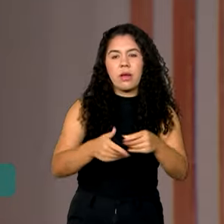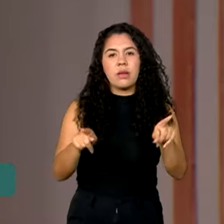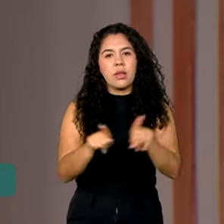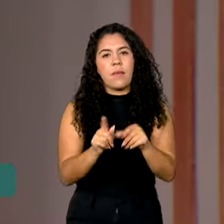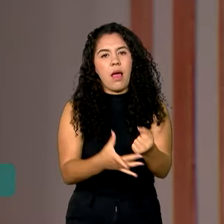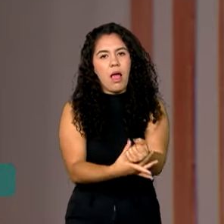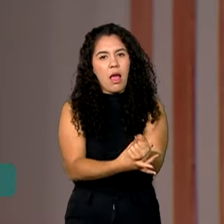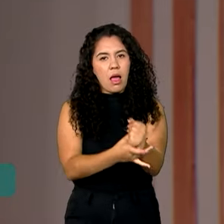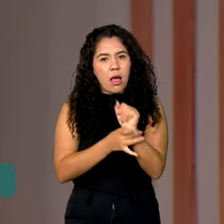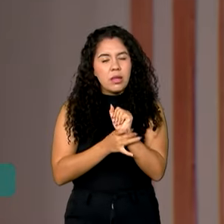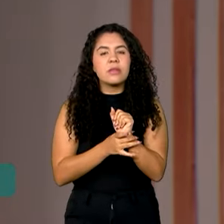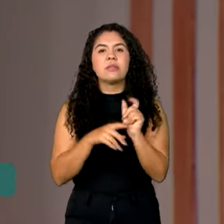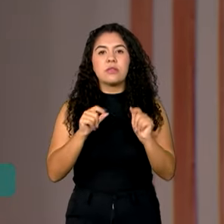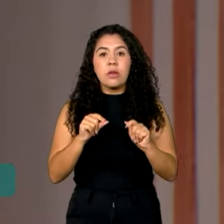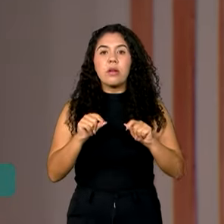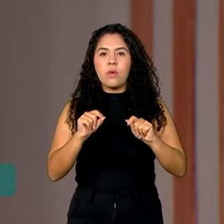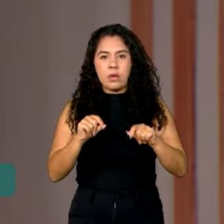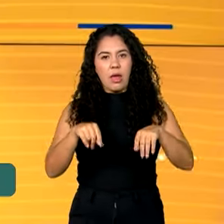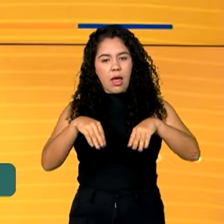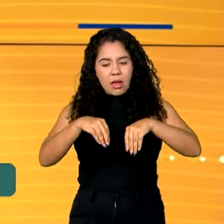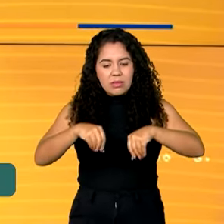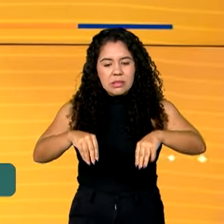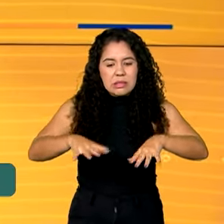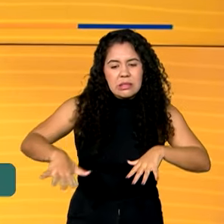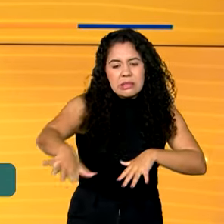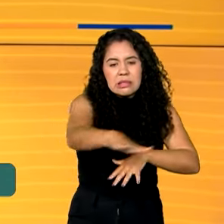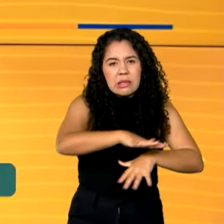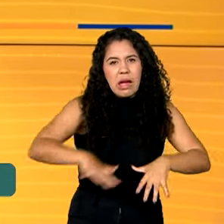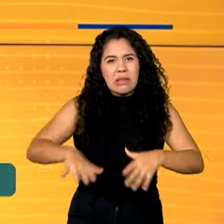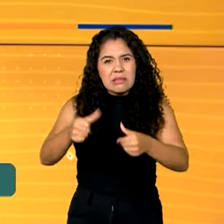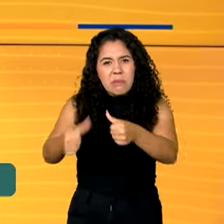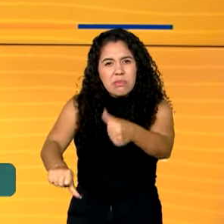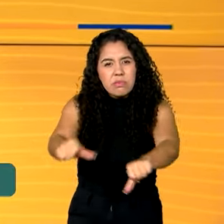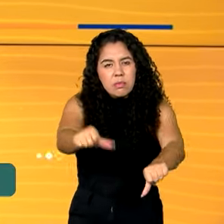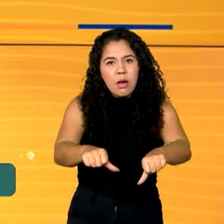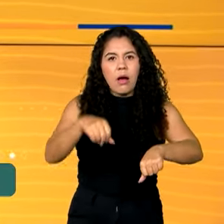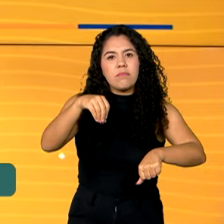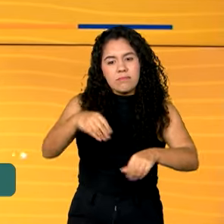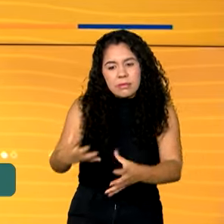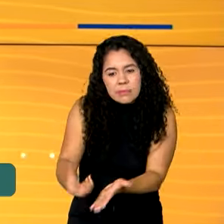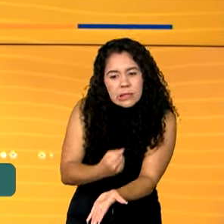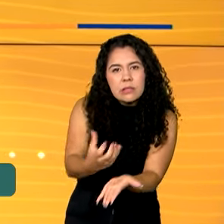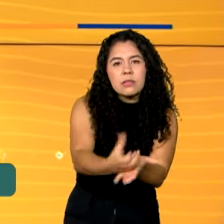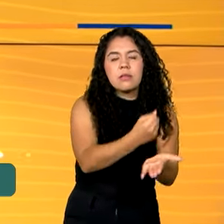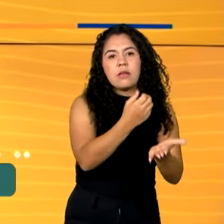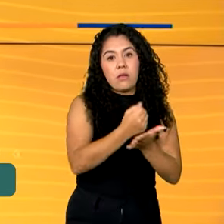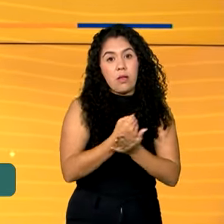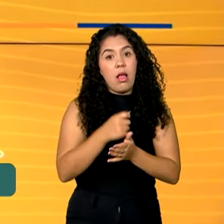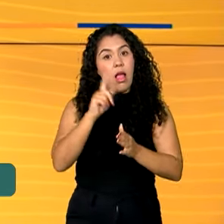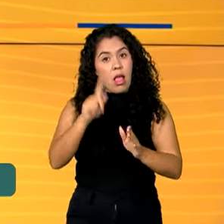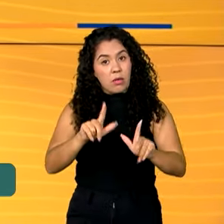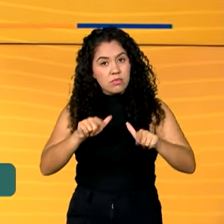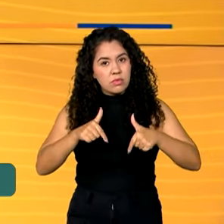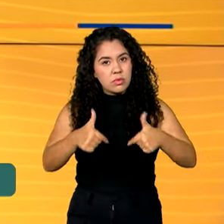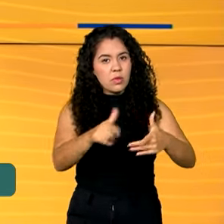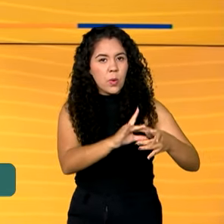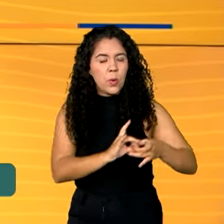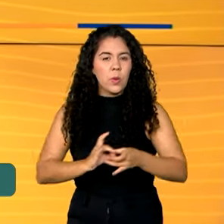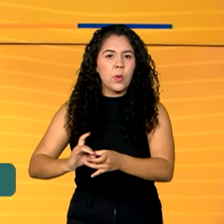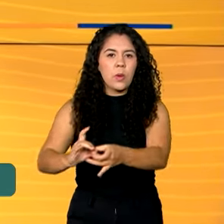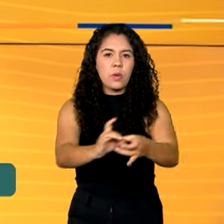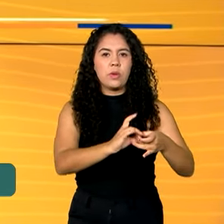recuperação das áreas degradadas. O resultado do trabalho foi uma declaração conjunta assinada pelos